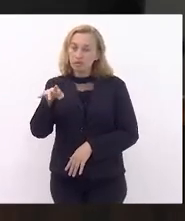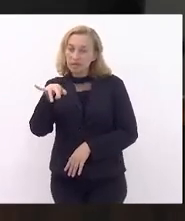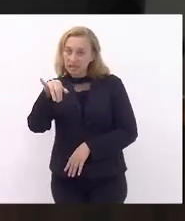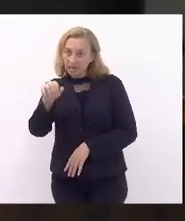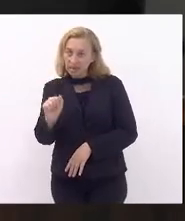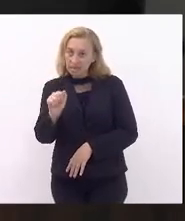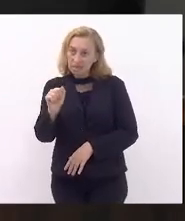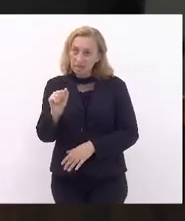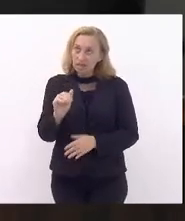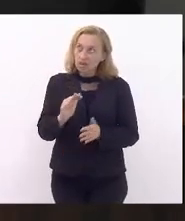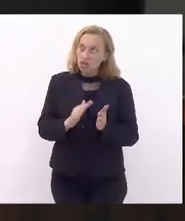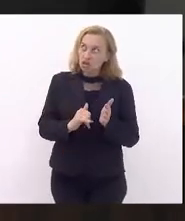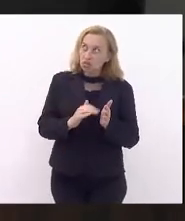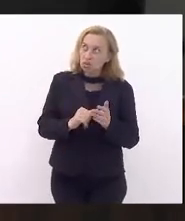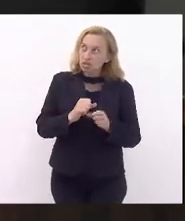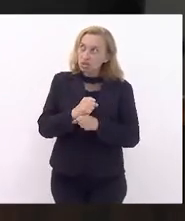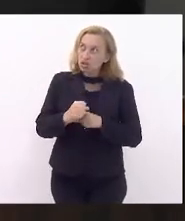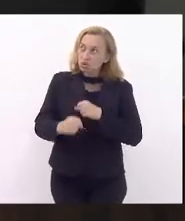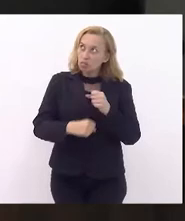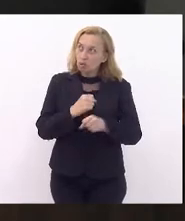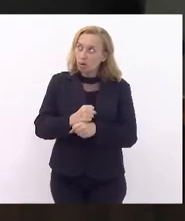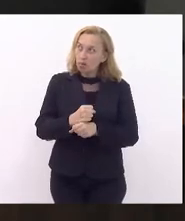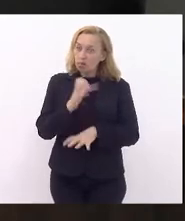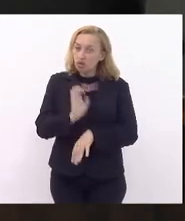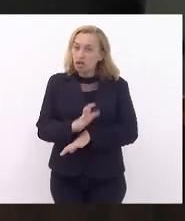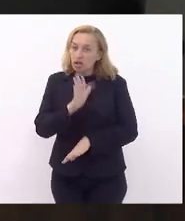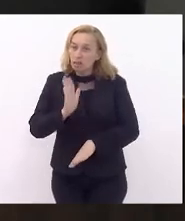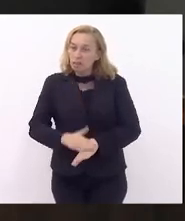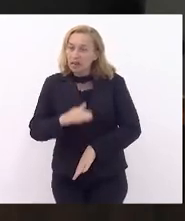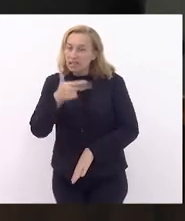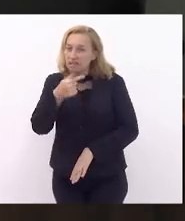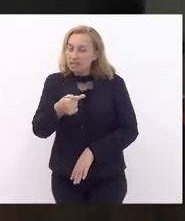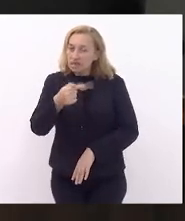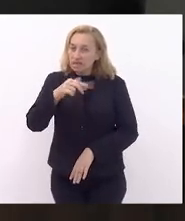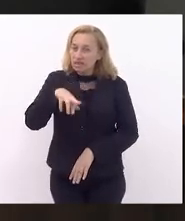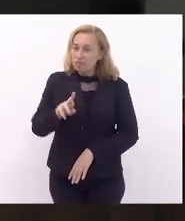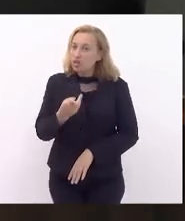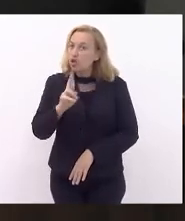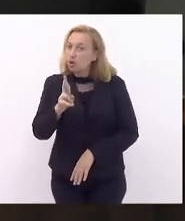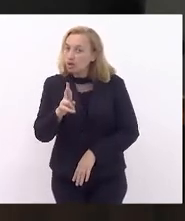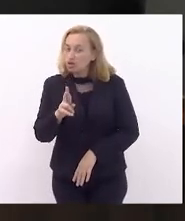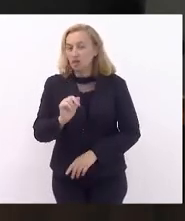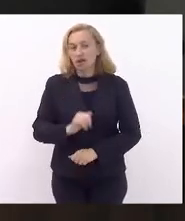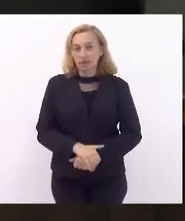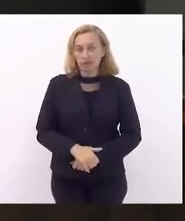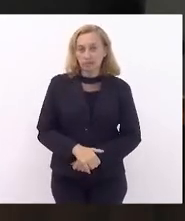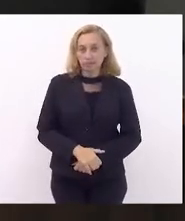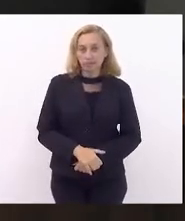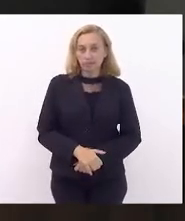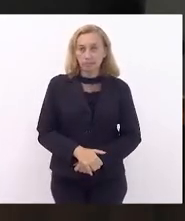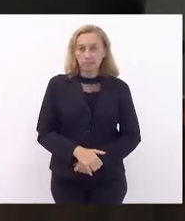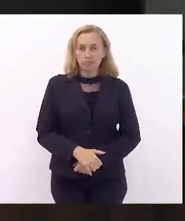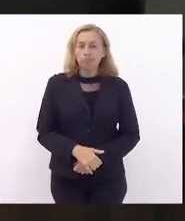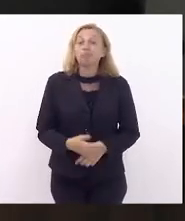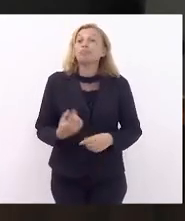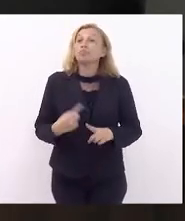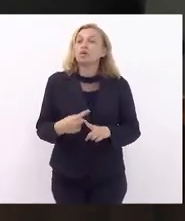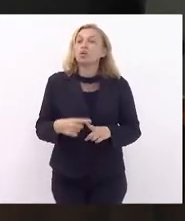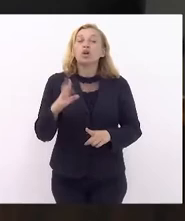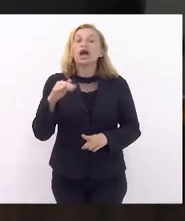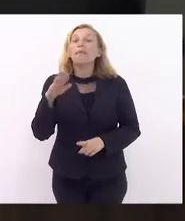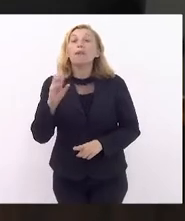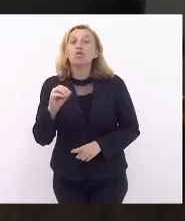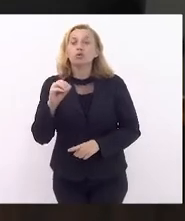uma despesa anual para o Estado de mais de 7 bilhões de reais. Porque o que é o abono